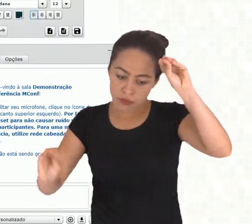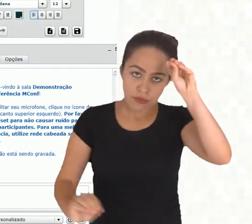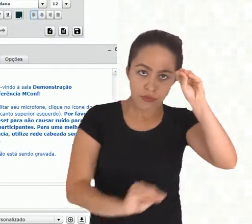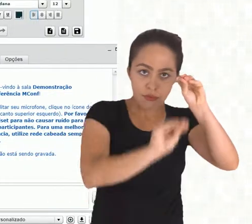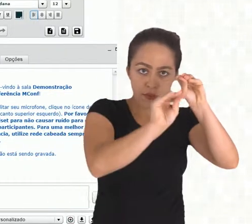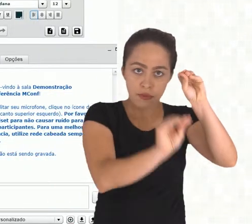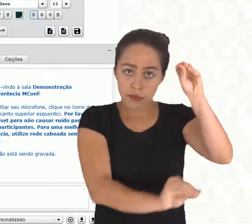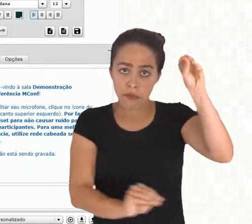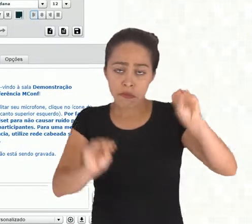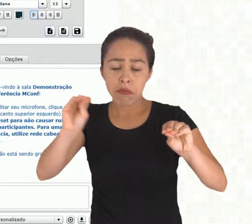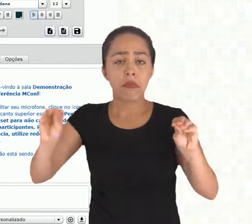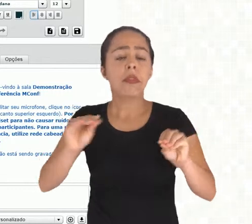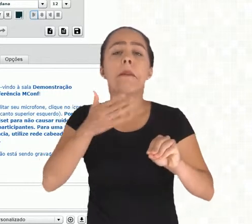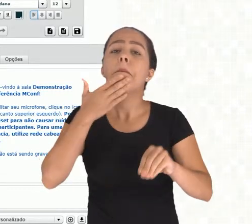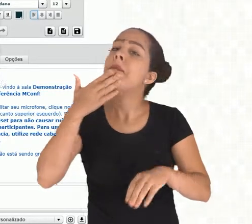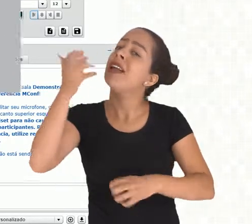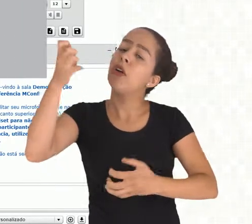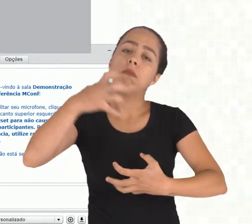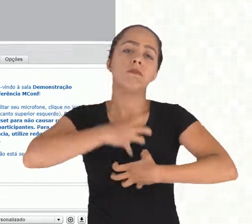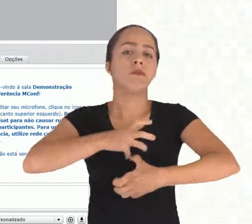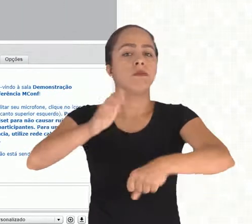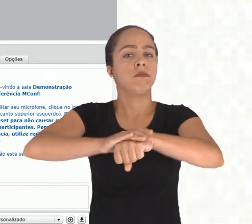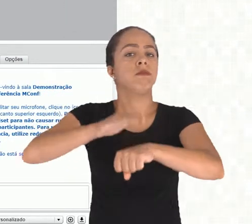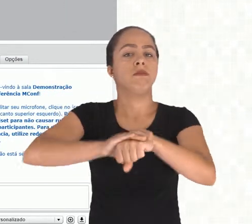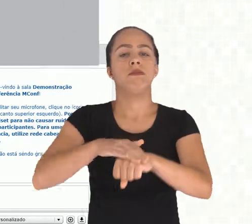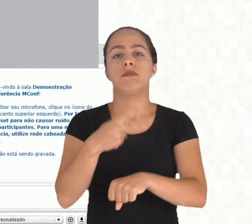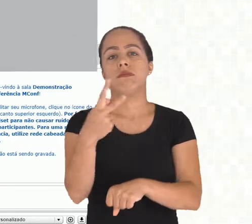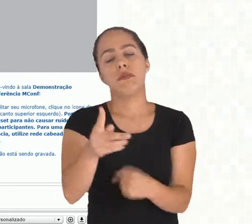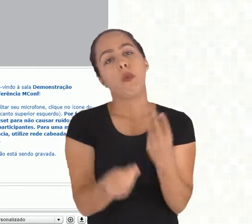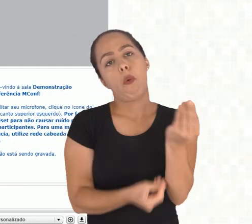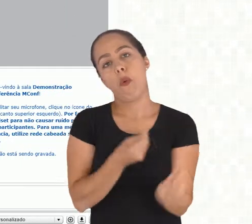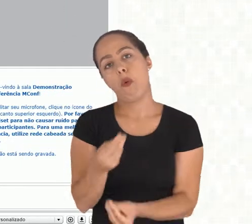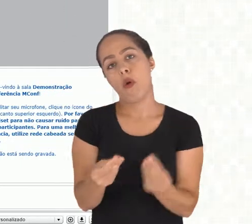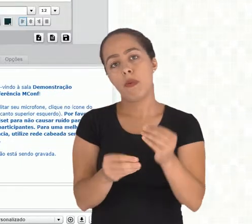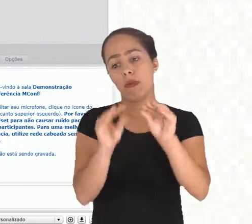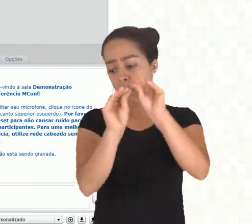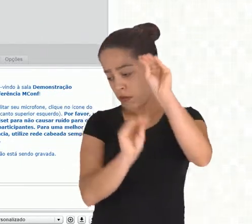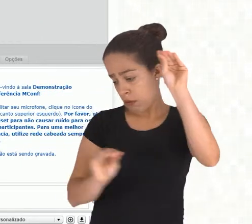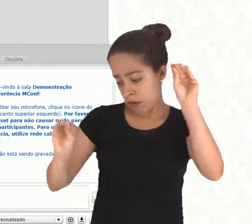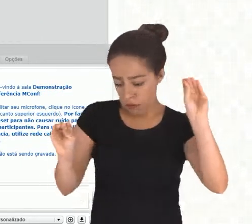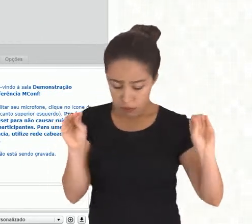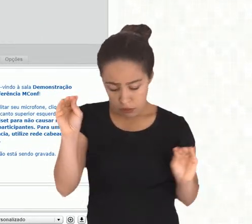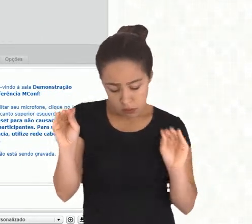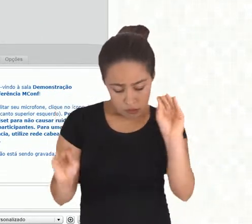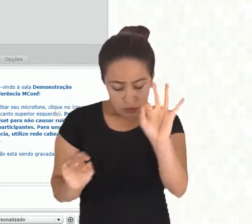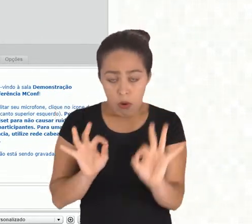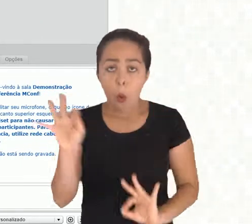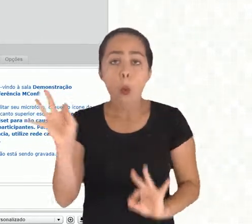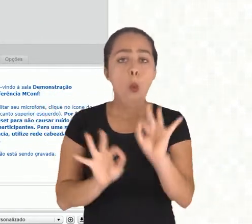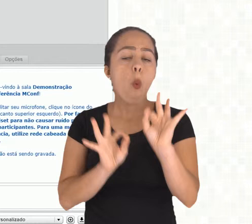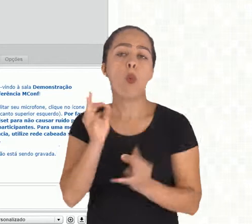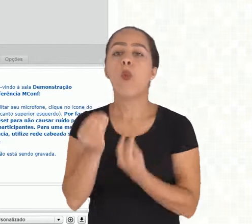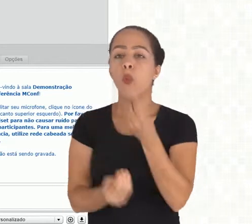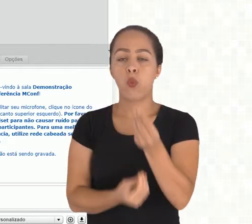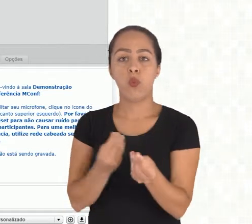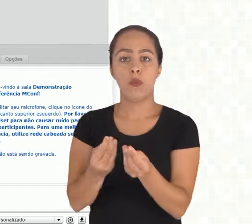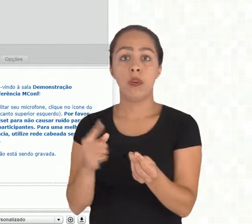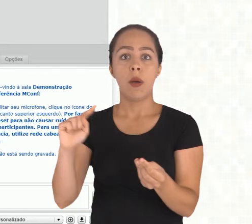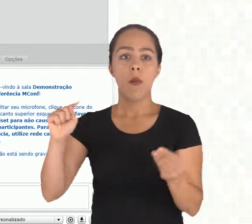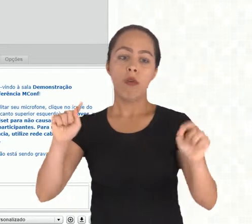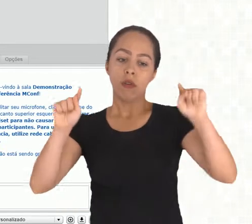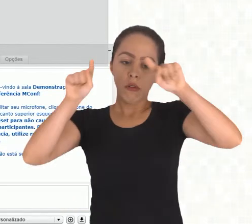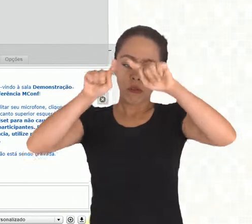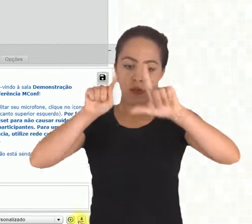Organizar a sala da melhor maneira que a gente quiser e o que a gente pode fazer depois de organizar a sala? A gente pode pegar esse